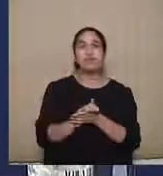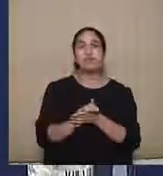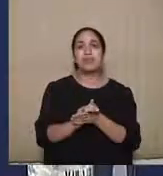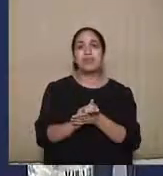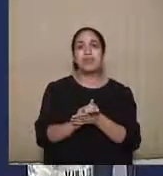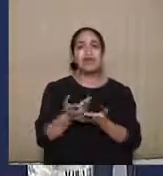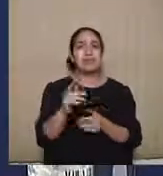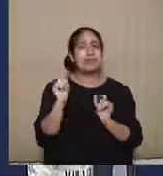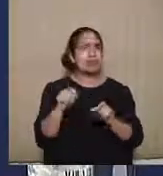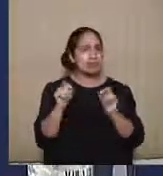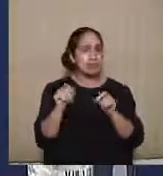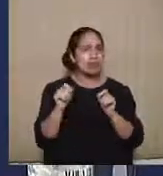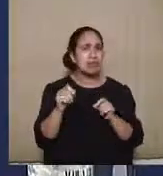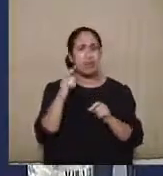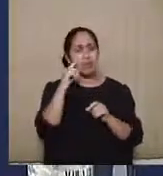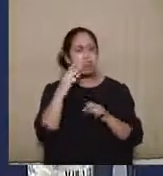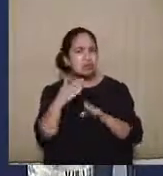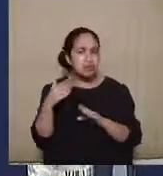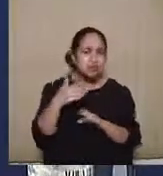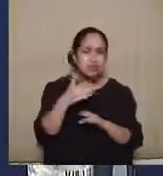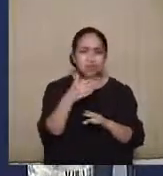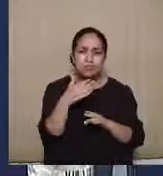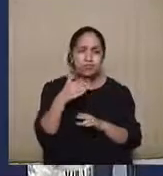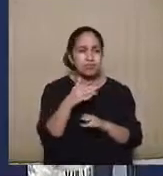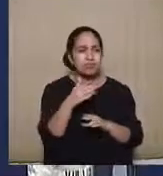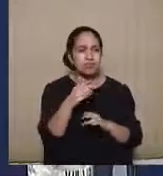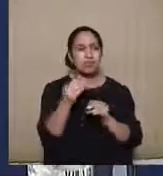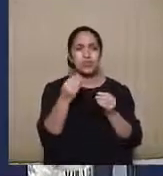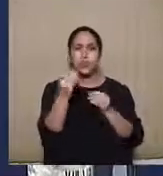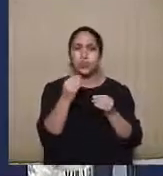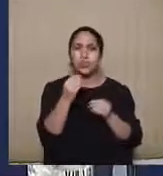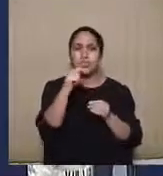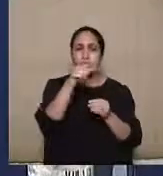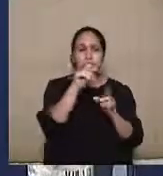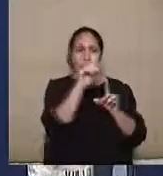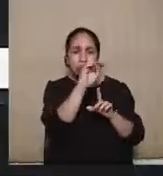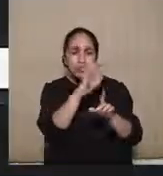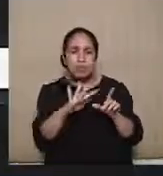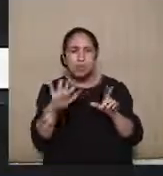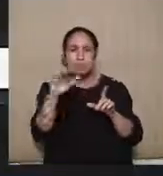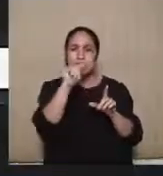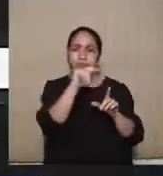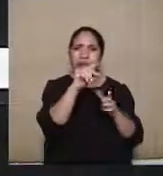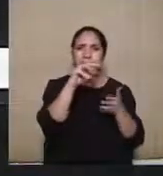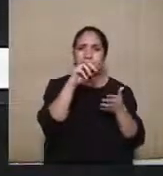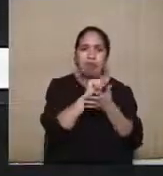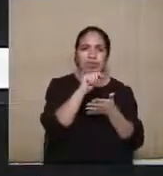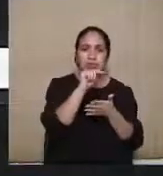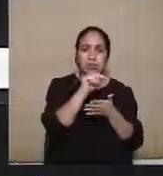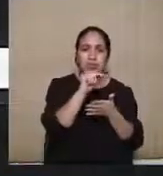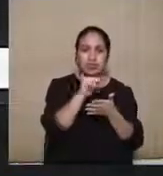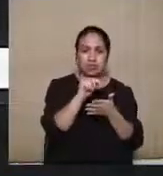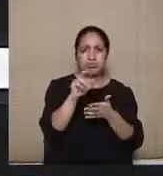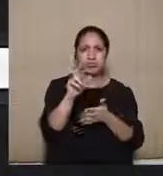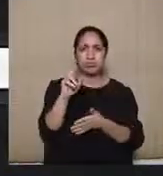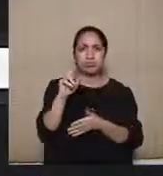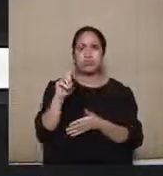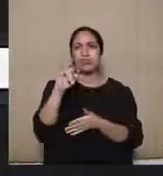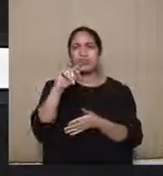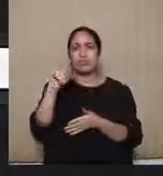consegue facilmente, adentrando um domínio, um espaço do registro.br, que se chama Ruiz,